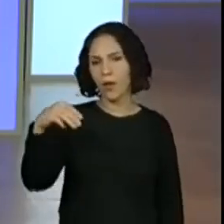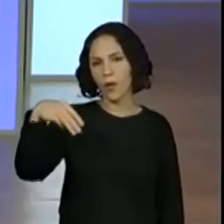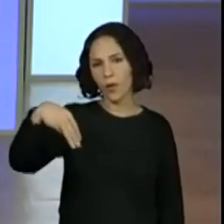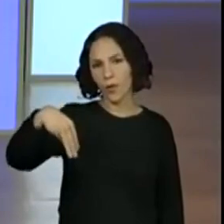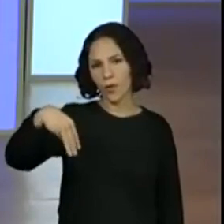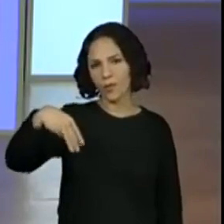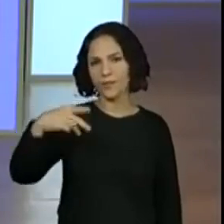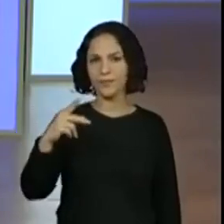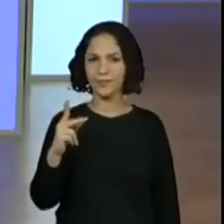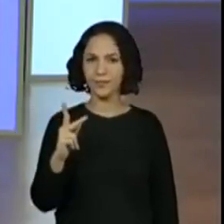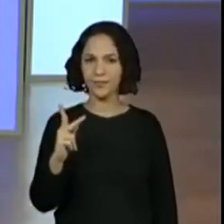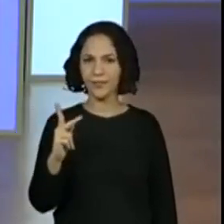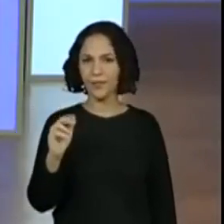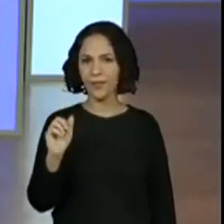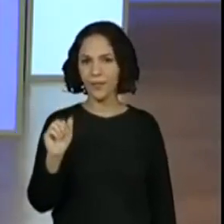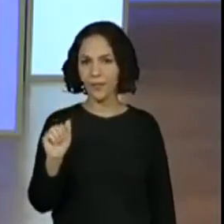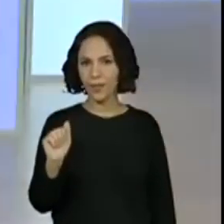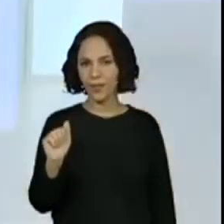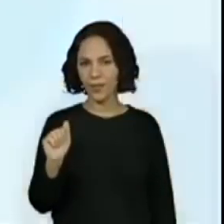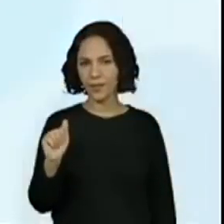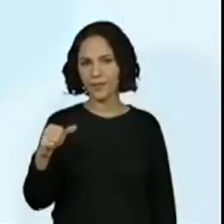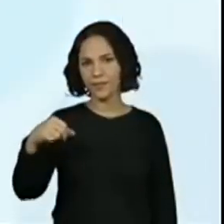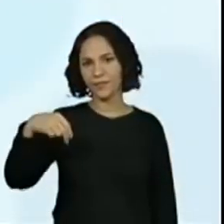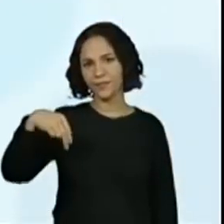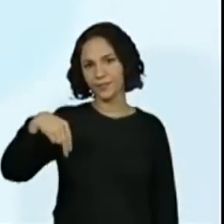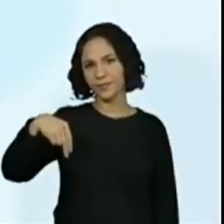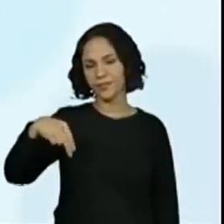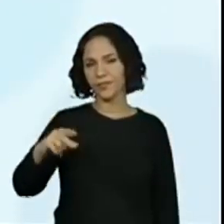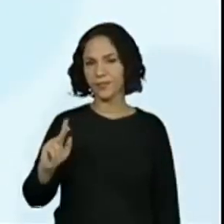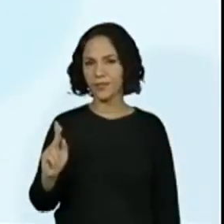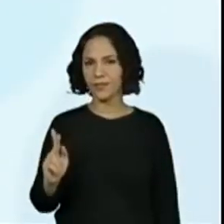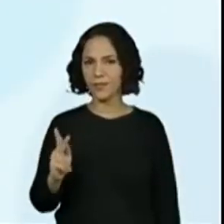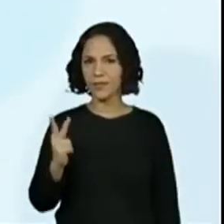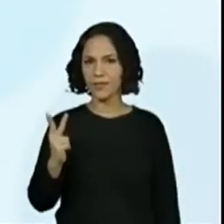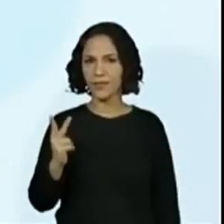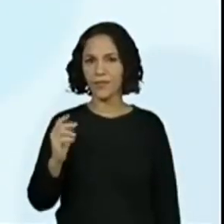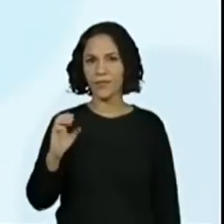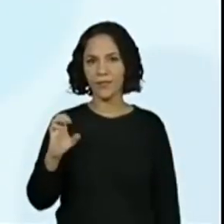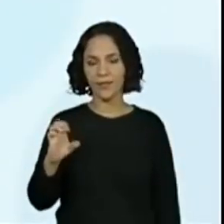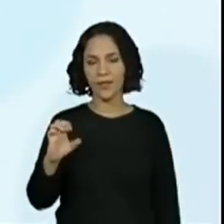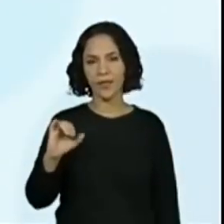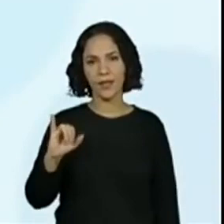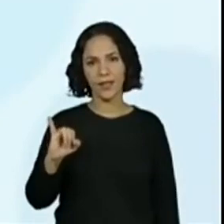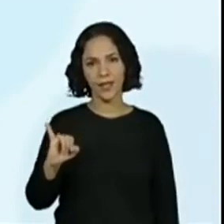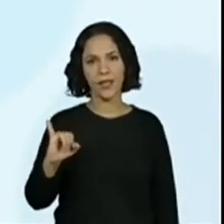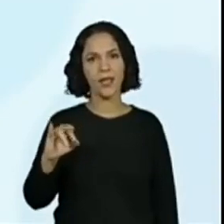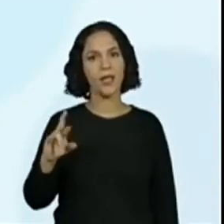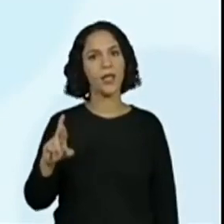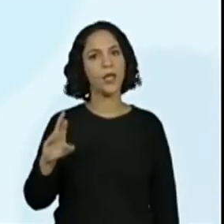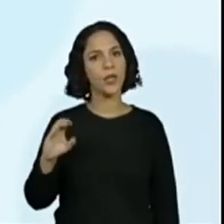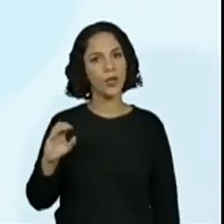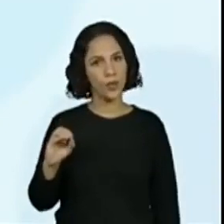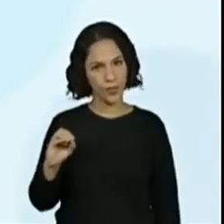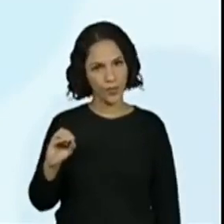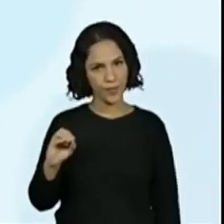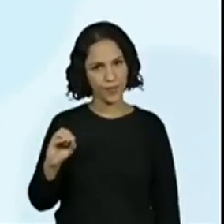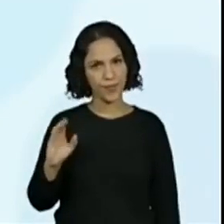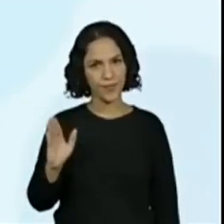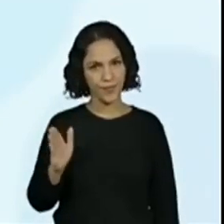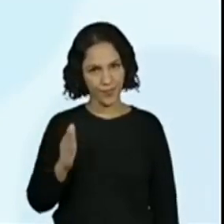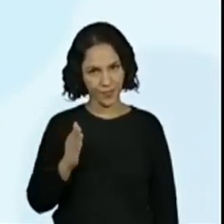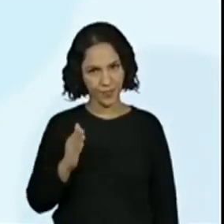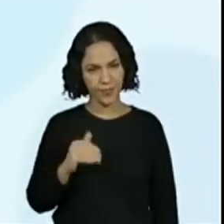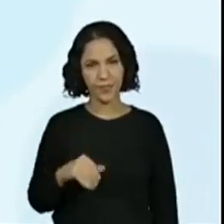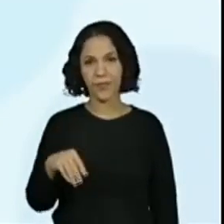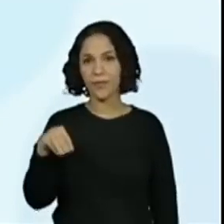professora? E agora, olhem e dêem uma referência. Qual que vem desses... Imagine que são os